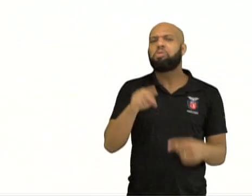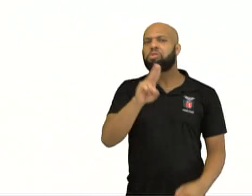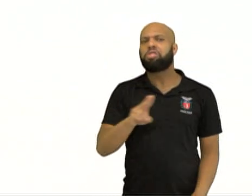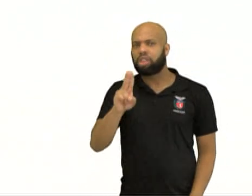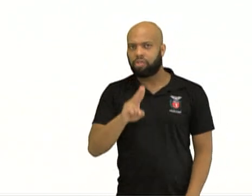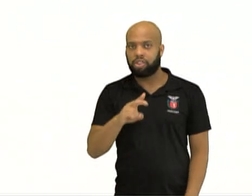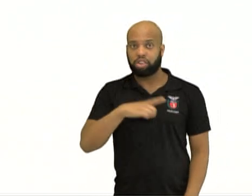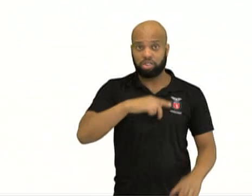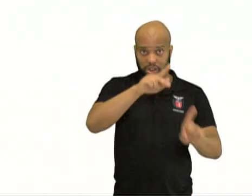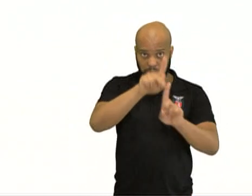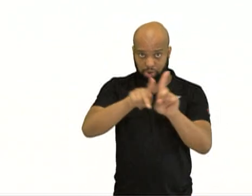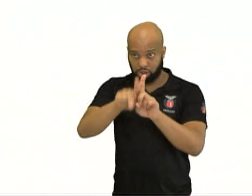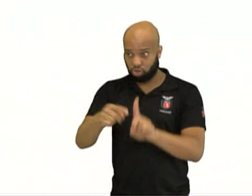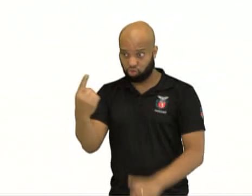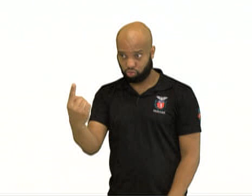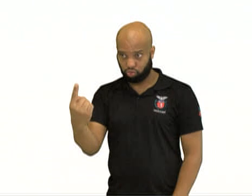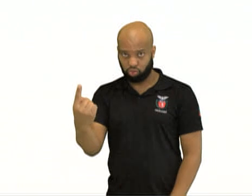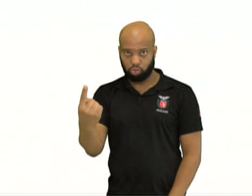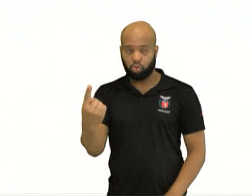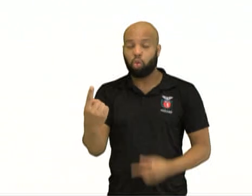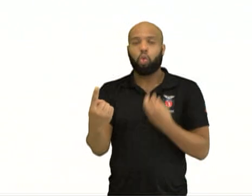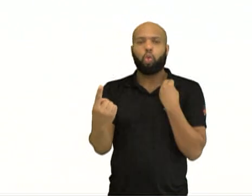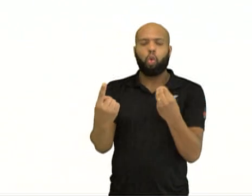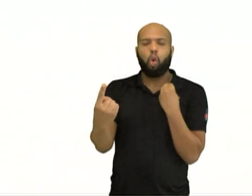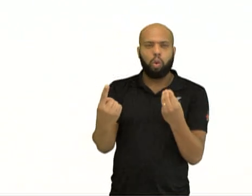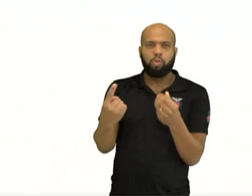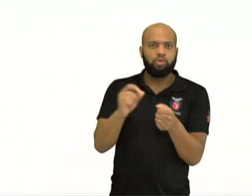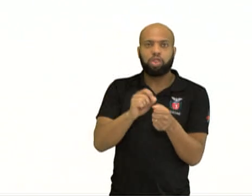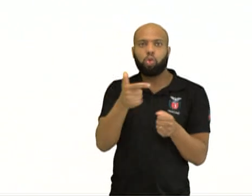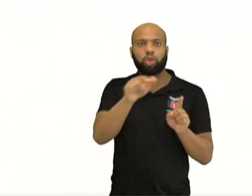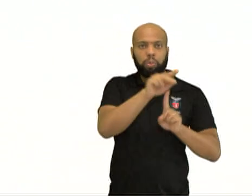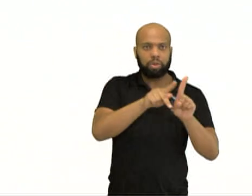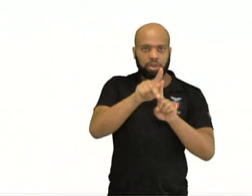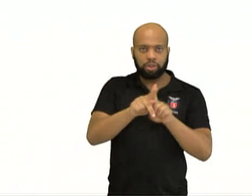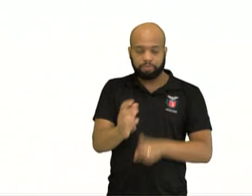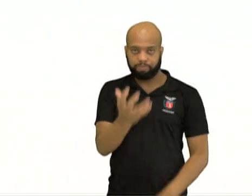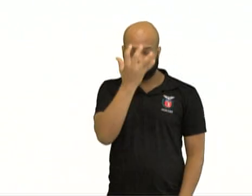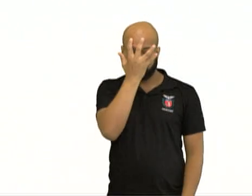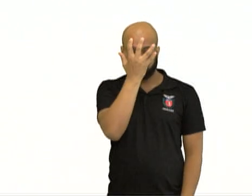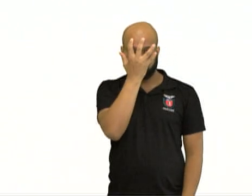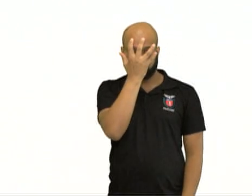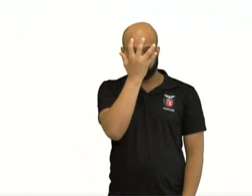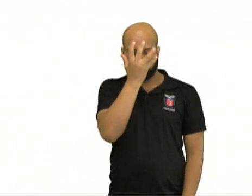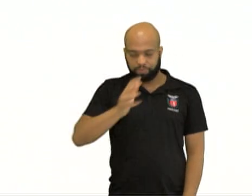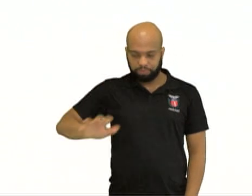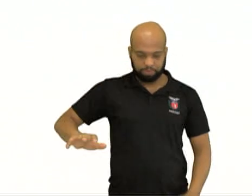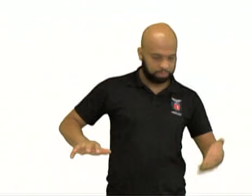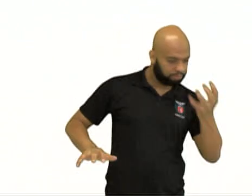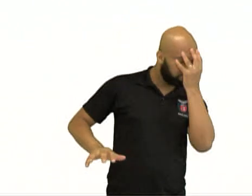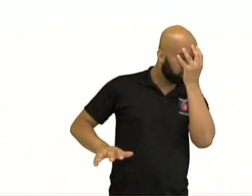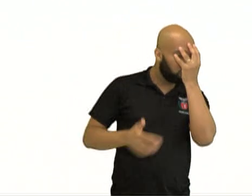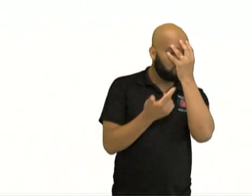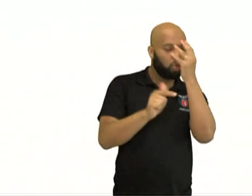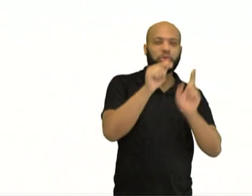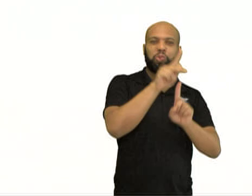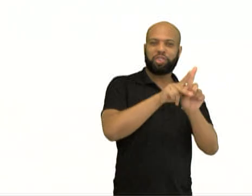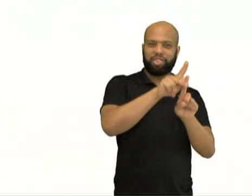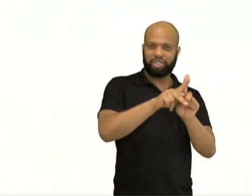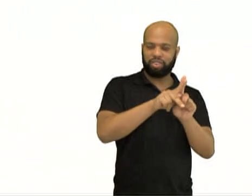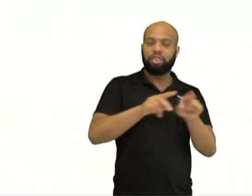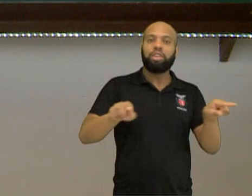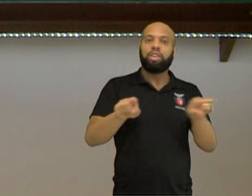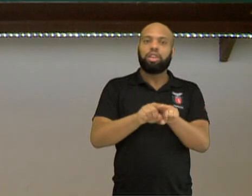Observa aqui uma variedade delas. E auxiliavam também o ator